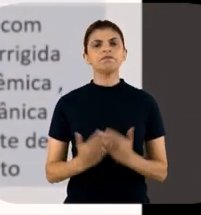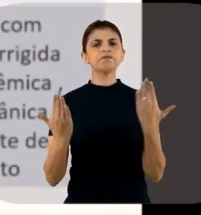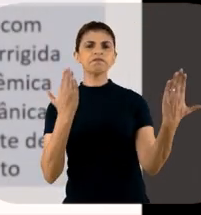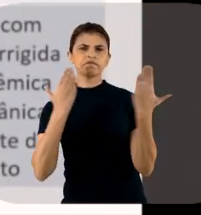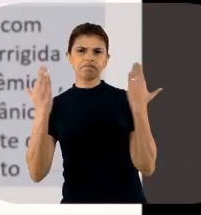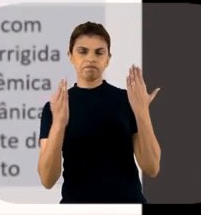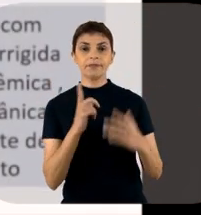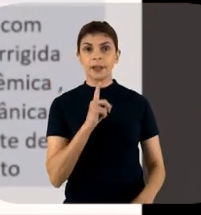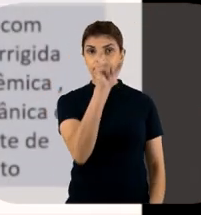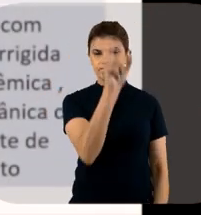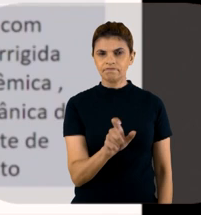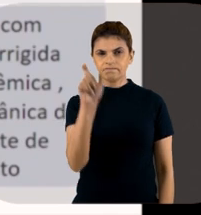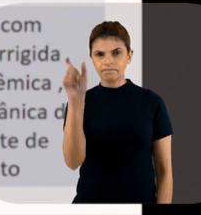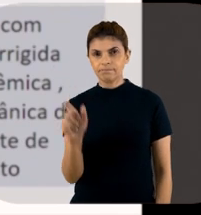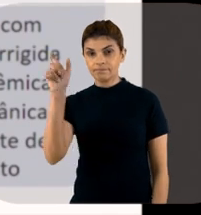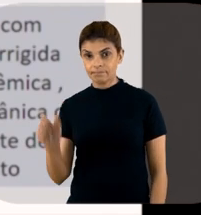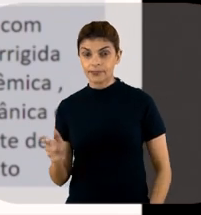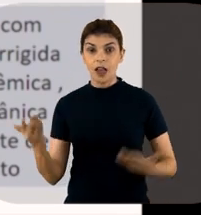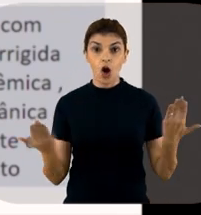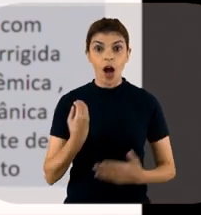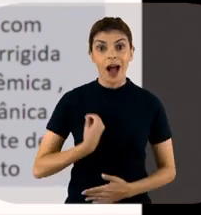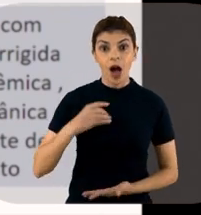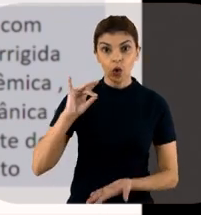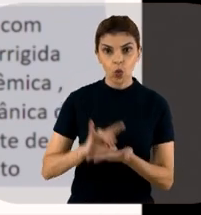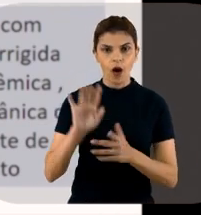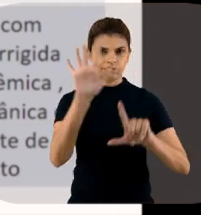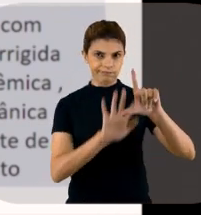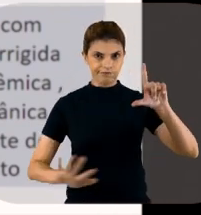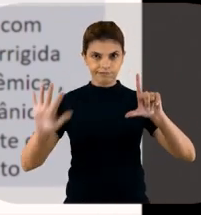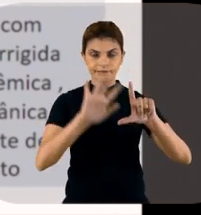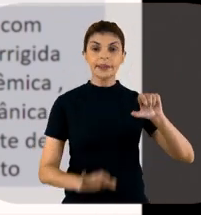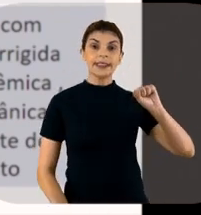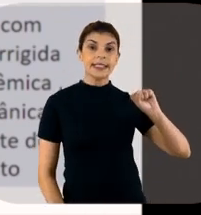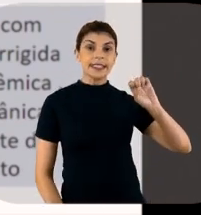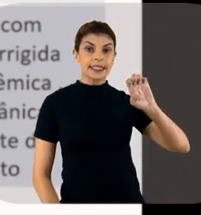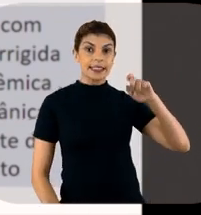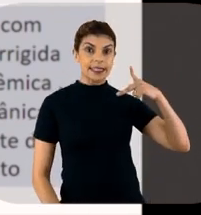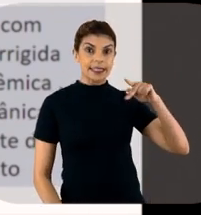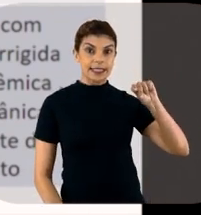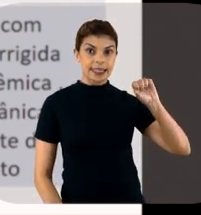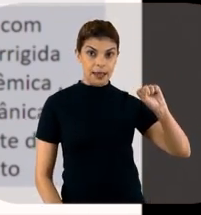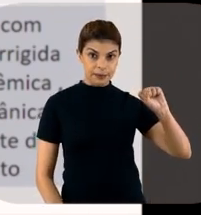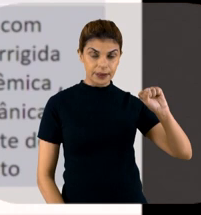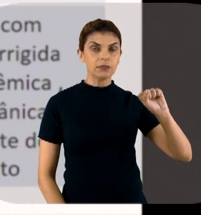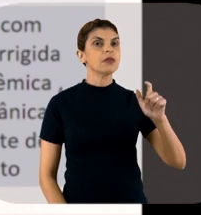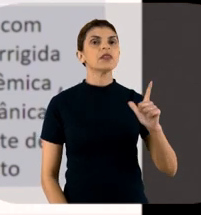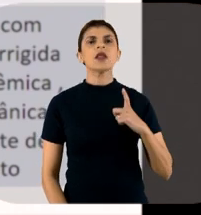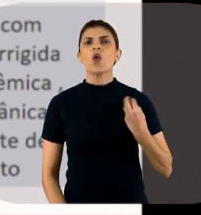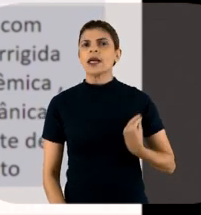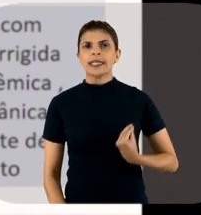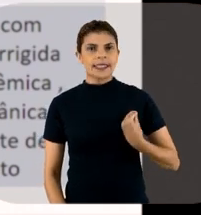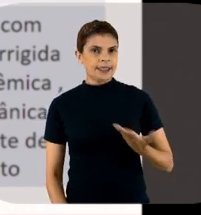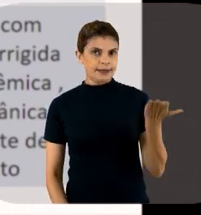Então, como é que nós estamos no cenário atual? A classificação antiga, sepsis, na qual não